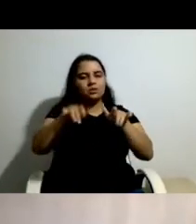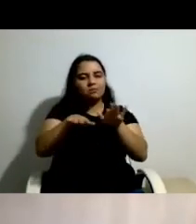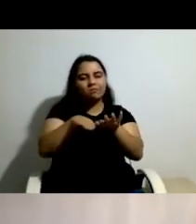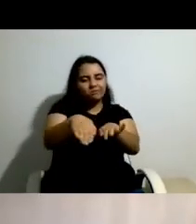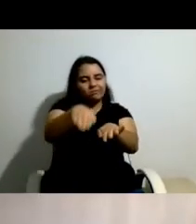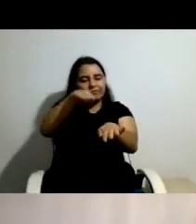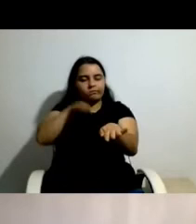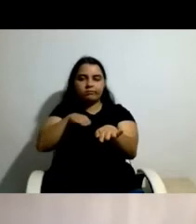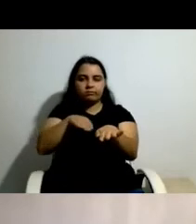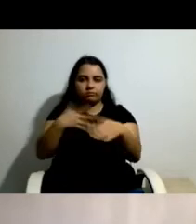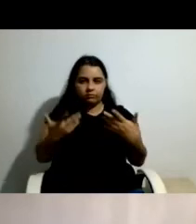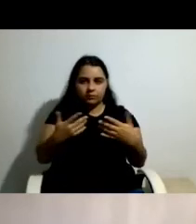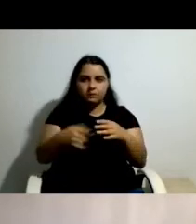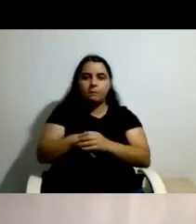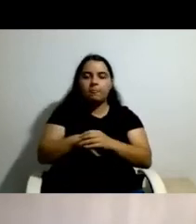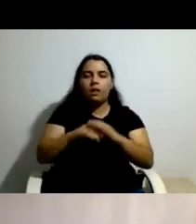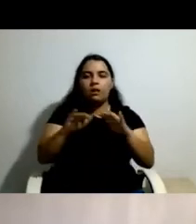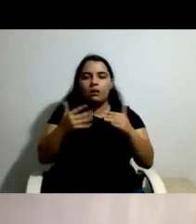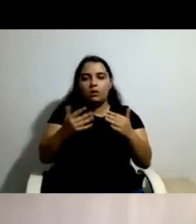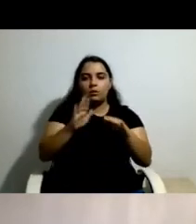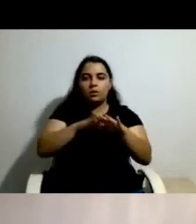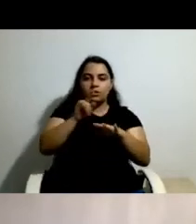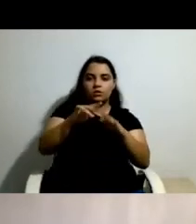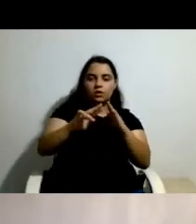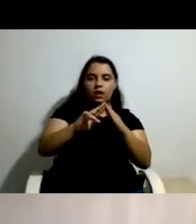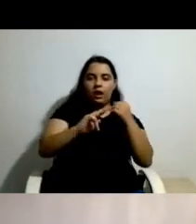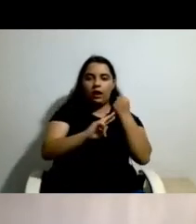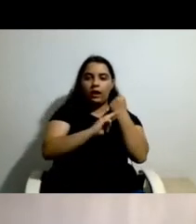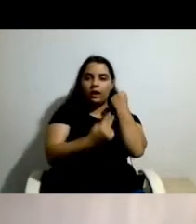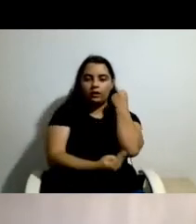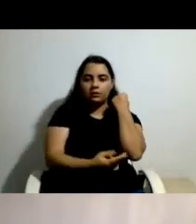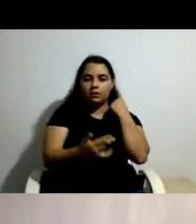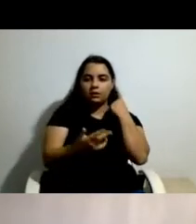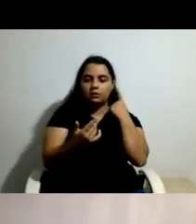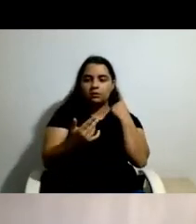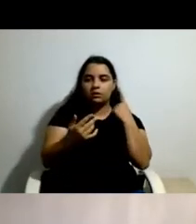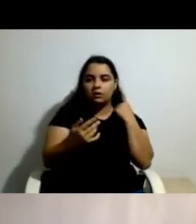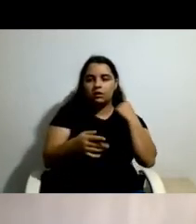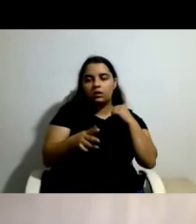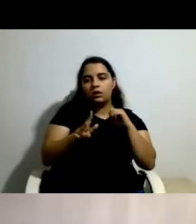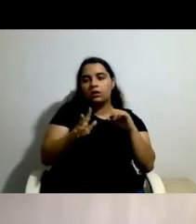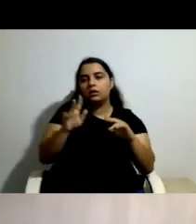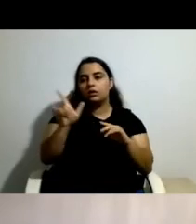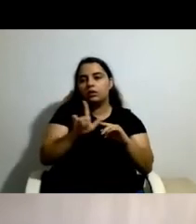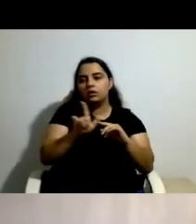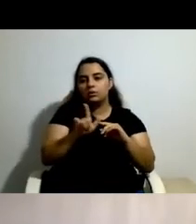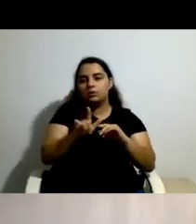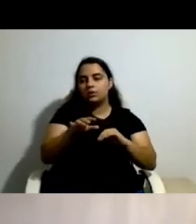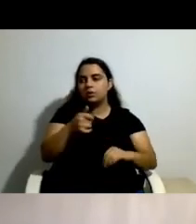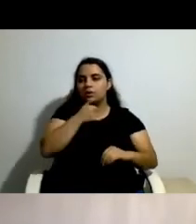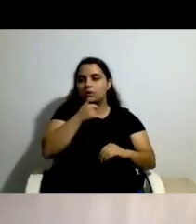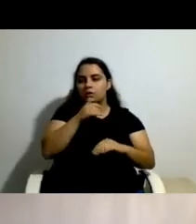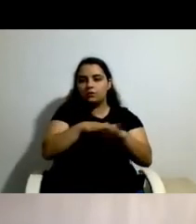Municipal de Lisboa levou, então, a que, numa fase inicial, a gestão do número de horas de assistência pessoal fosse muito